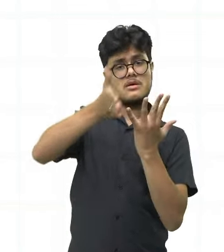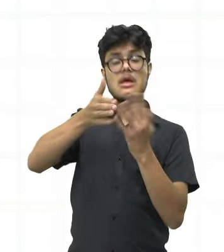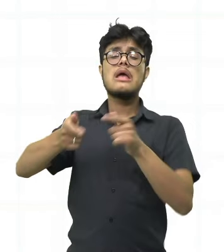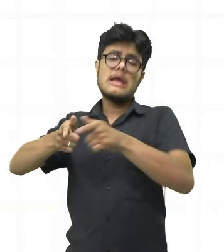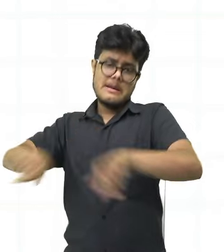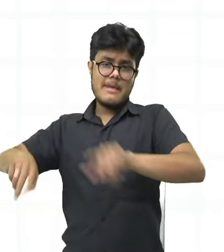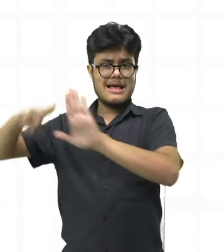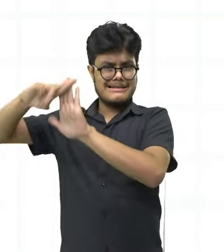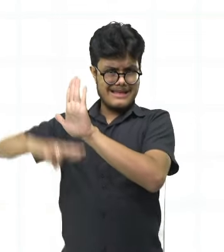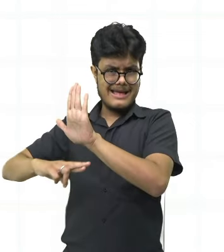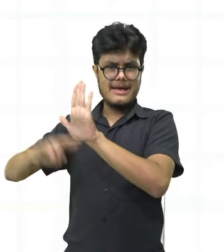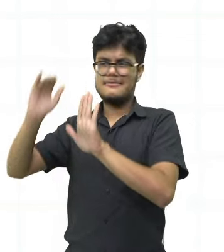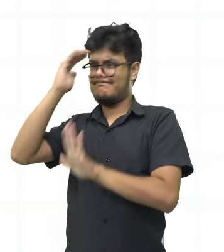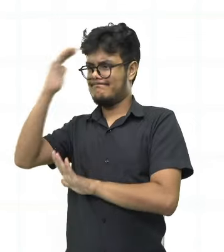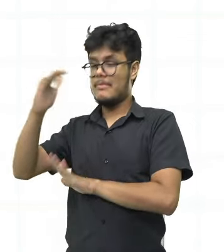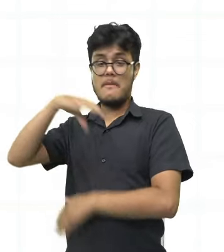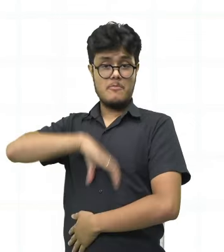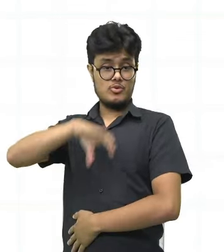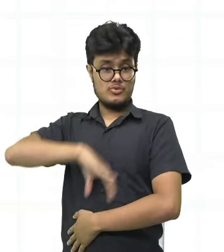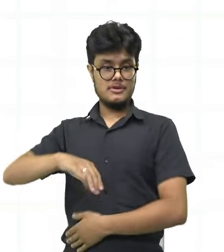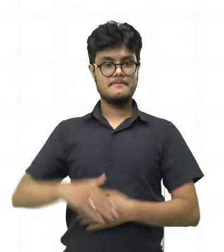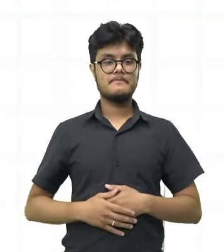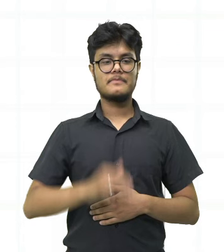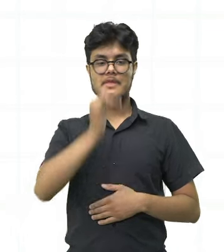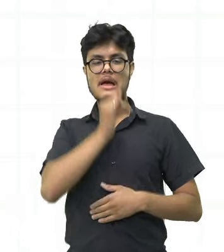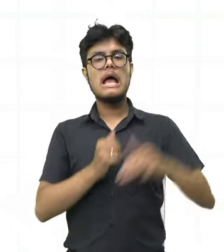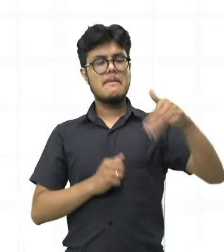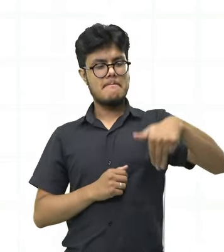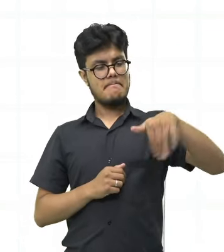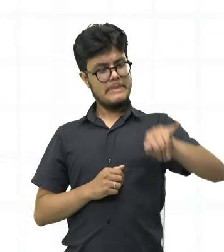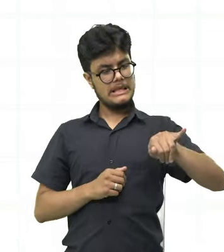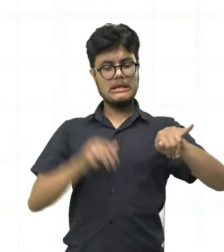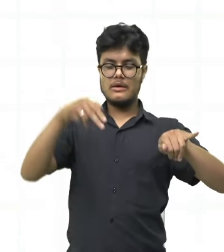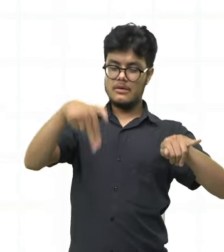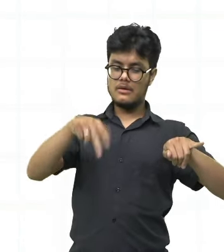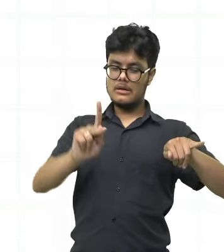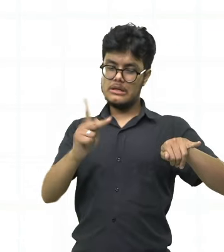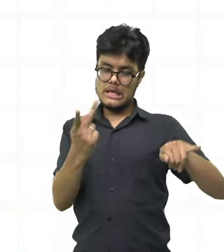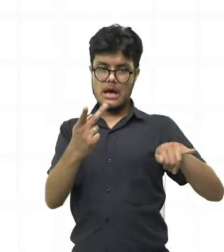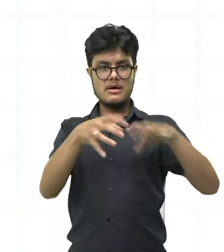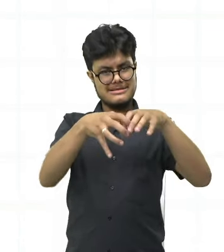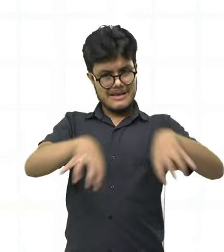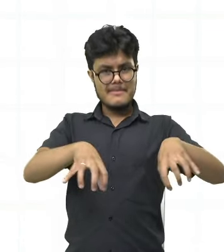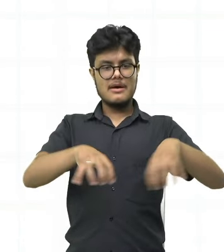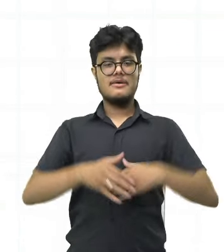gramatical, né? Então, minha, minha, beleza.